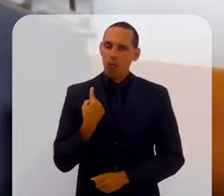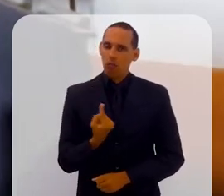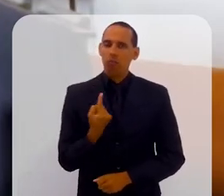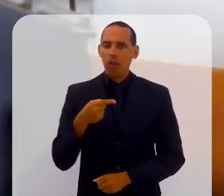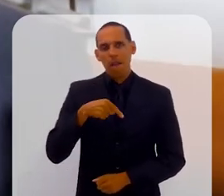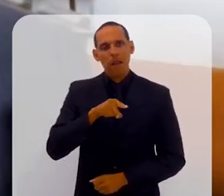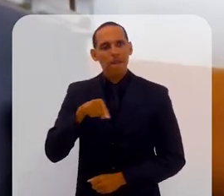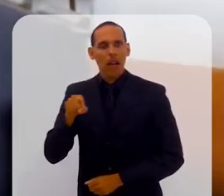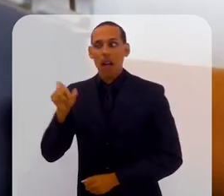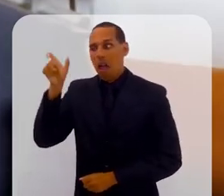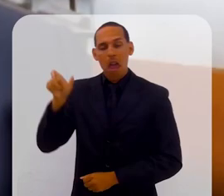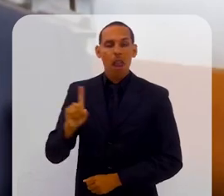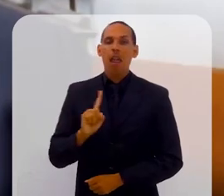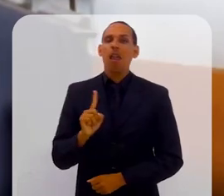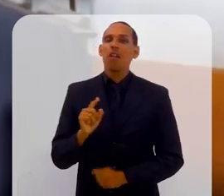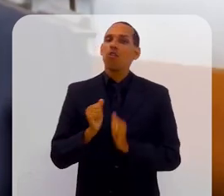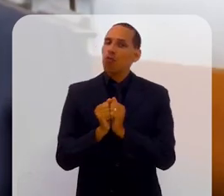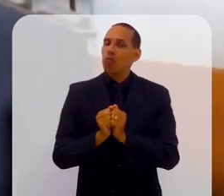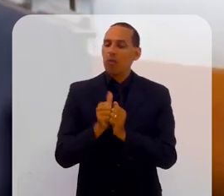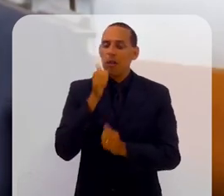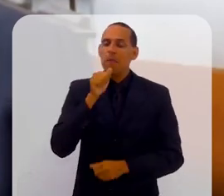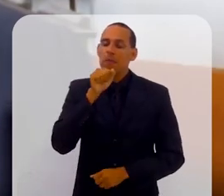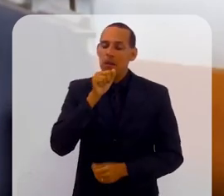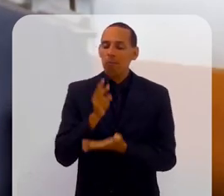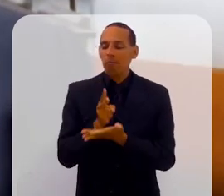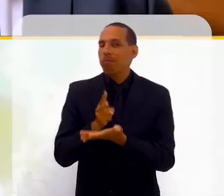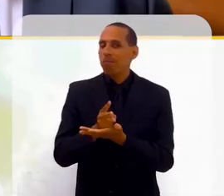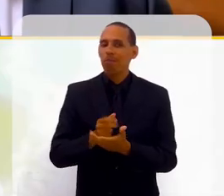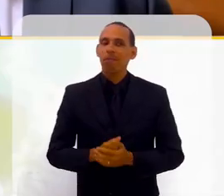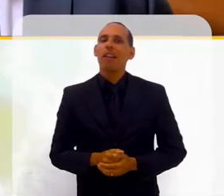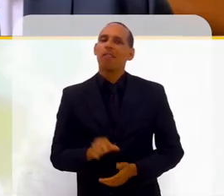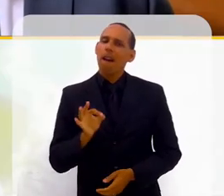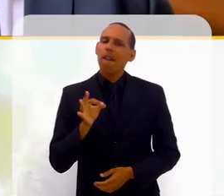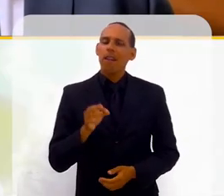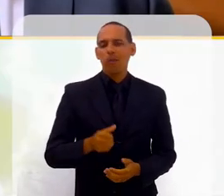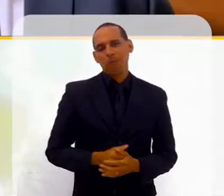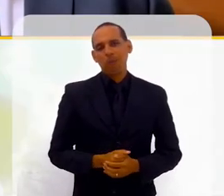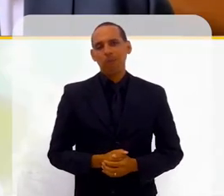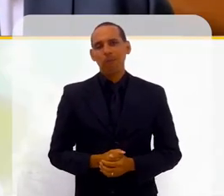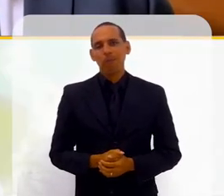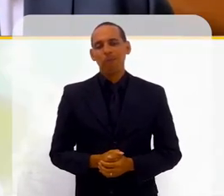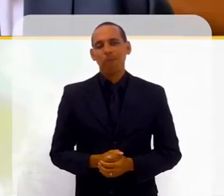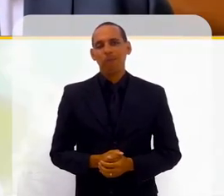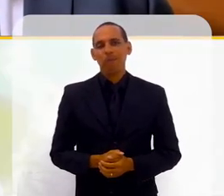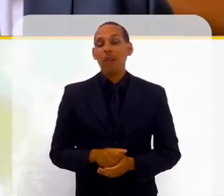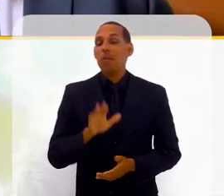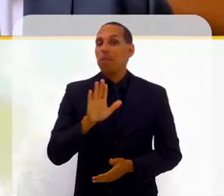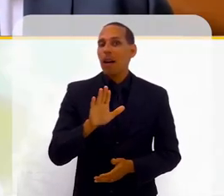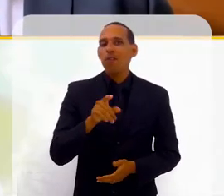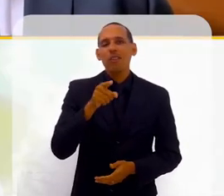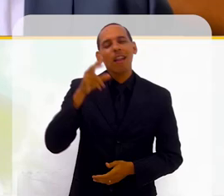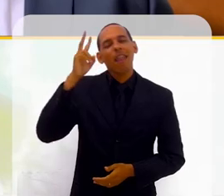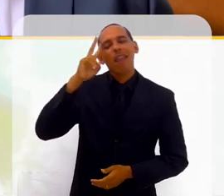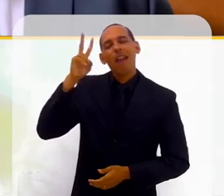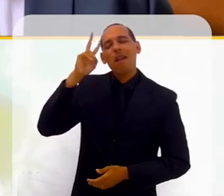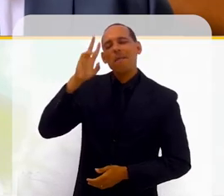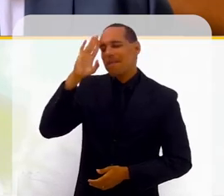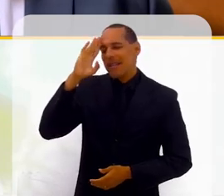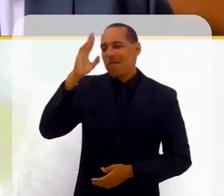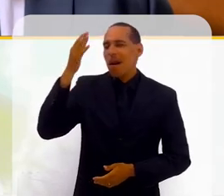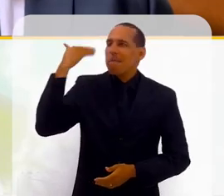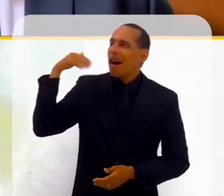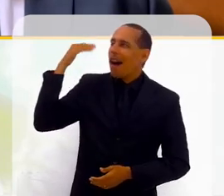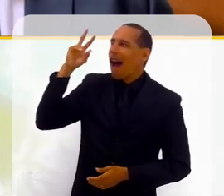os meus avós, ela ficou morando com a minha mãe. Certo. E qual é a principal lembrança que você